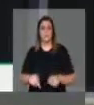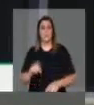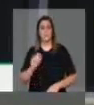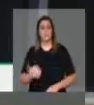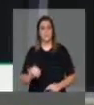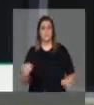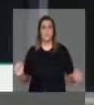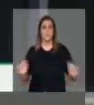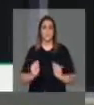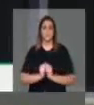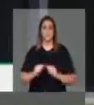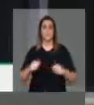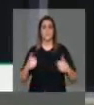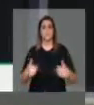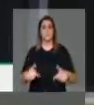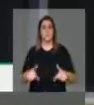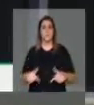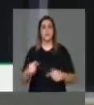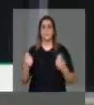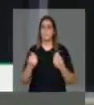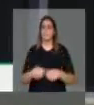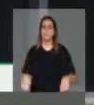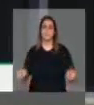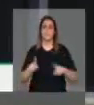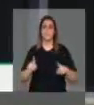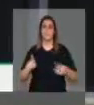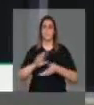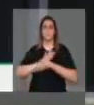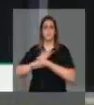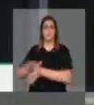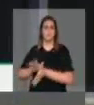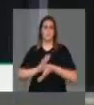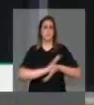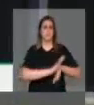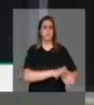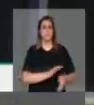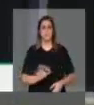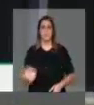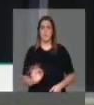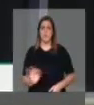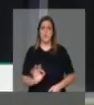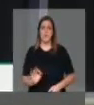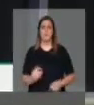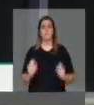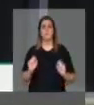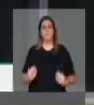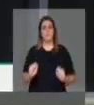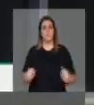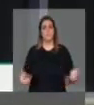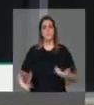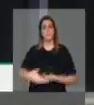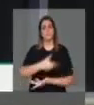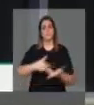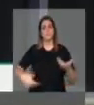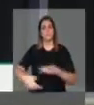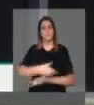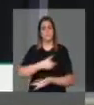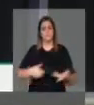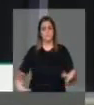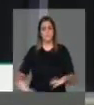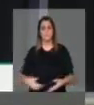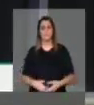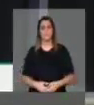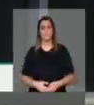coesa, sem alienação, de forma harmônica e sem exploração. O mundo